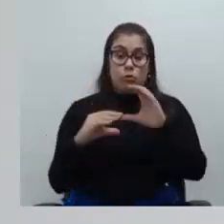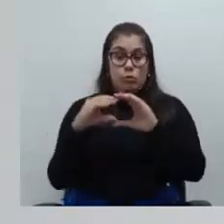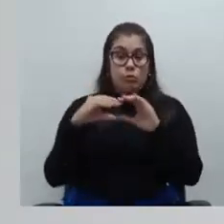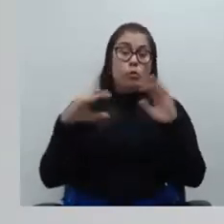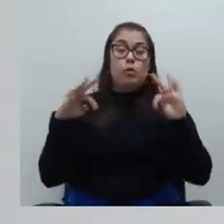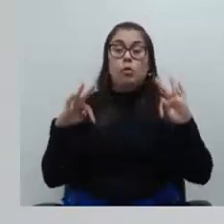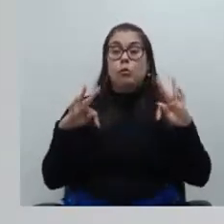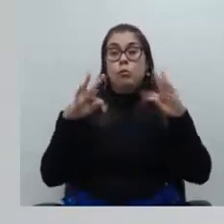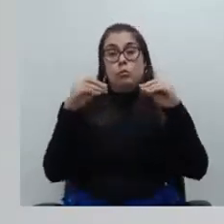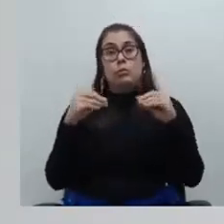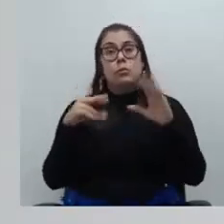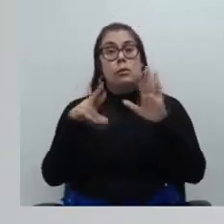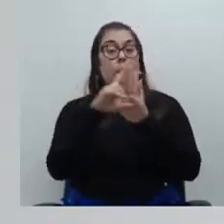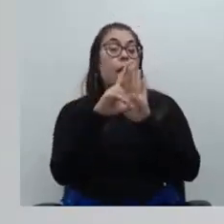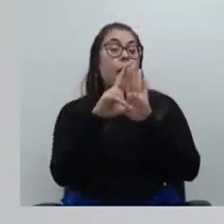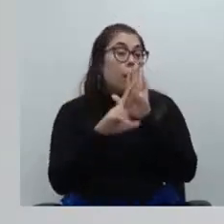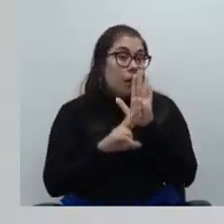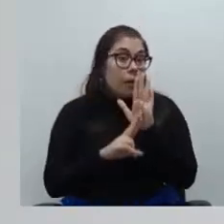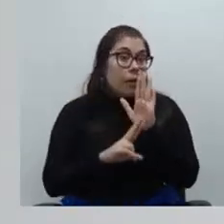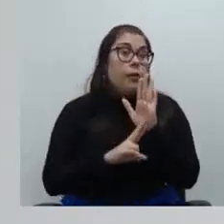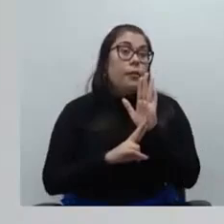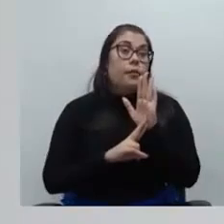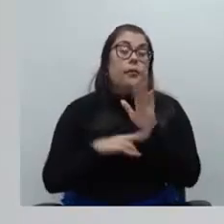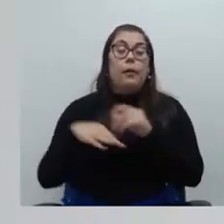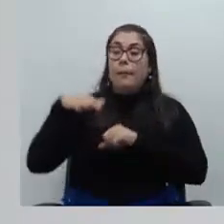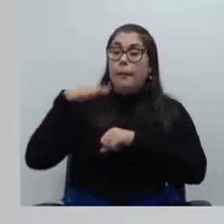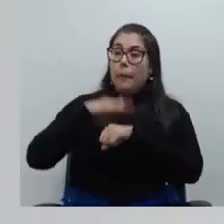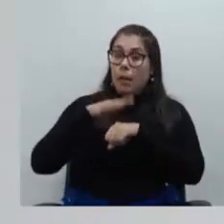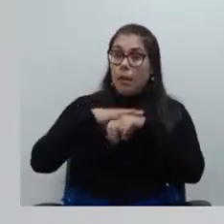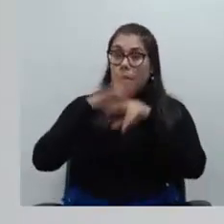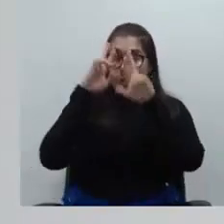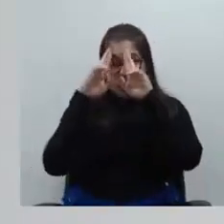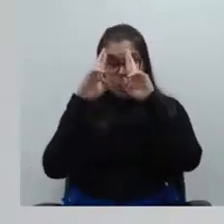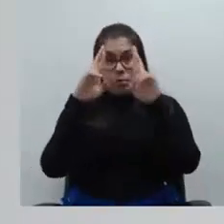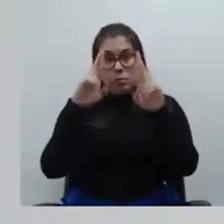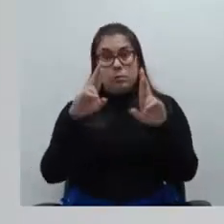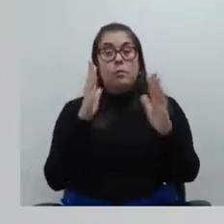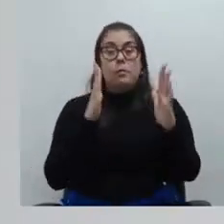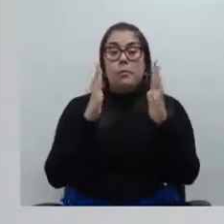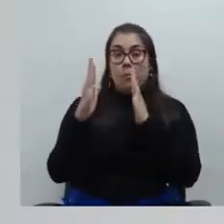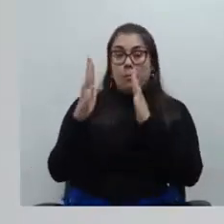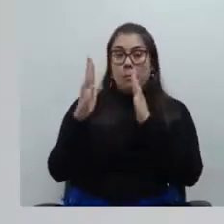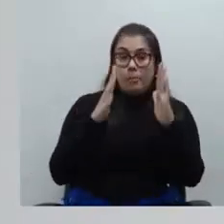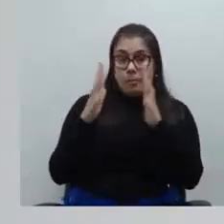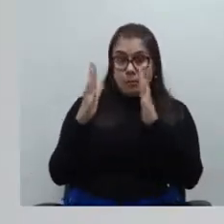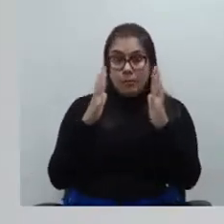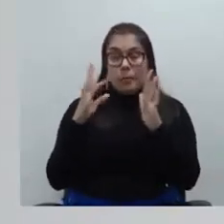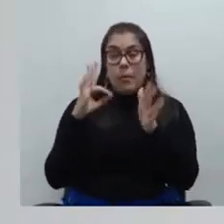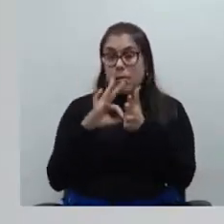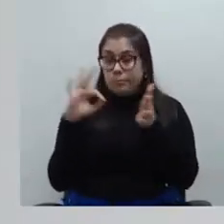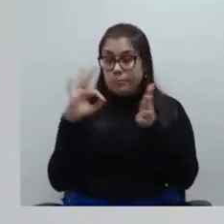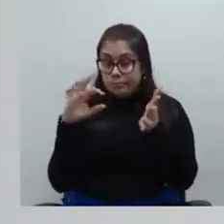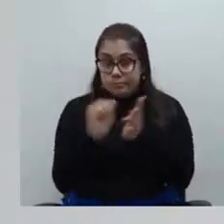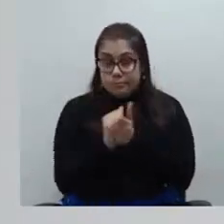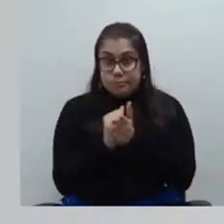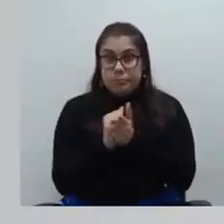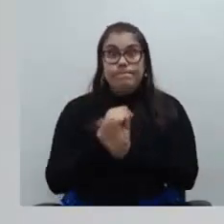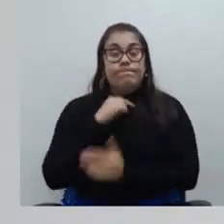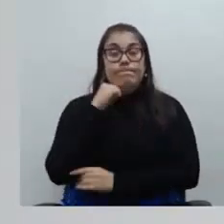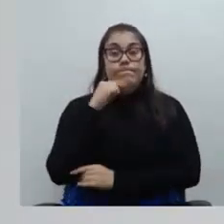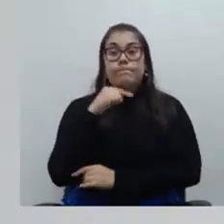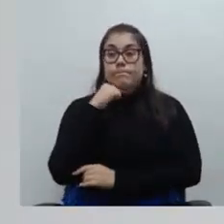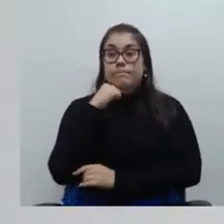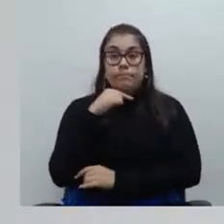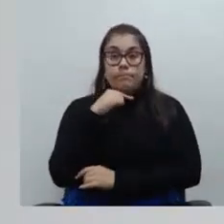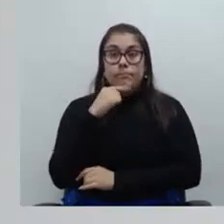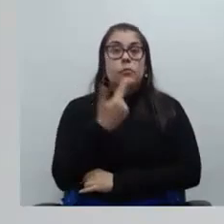os outros colegas existem regras atos que devem ser respeitados prazos para inscrição não temos